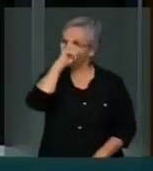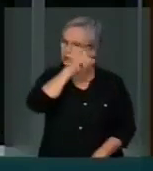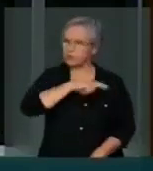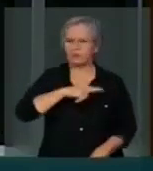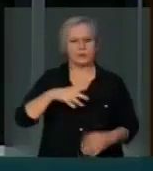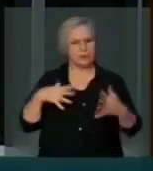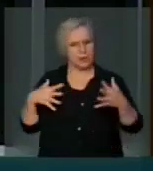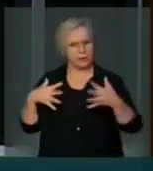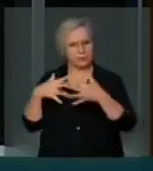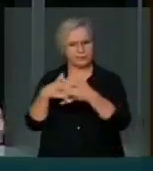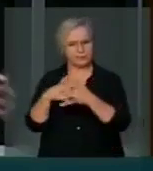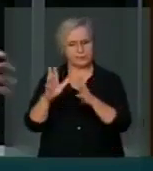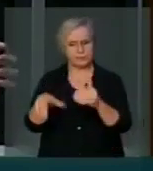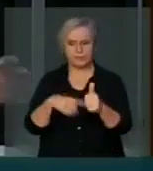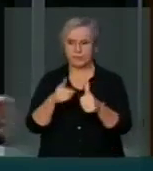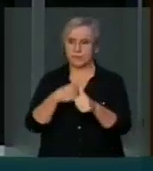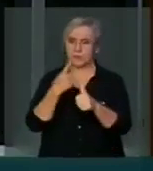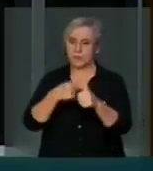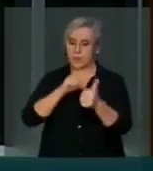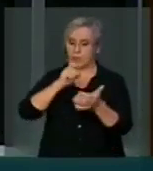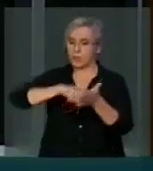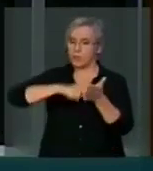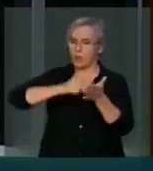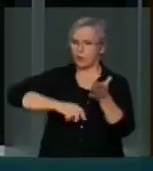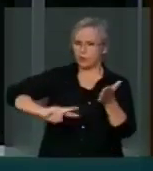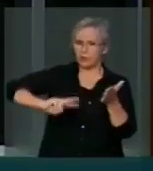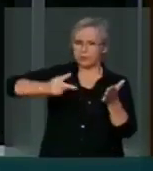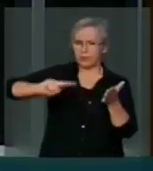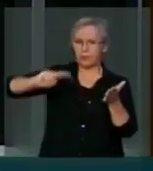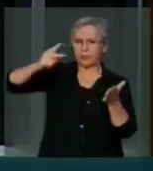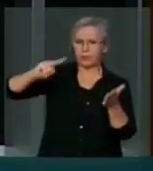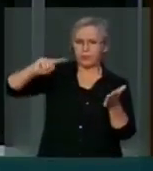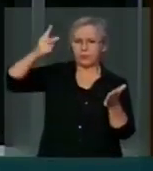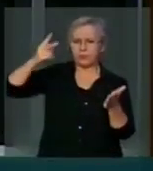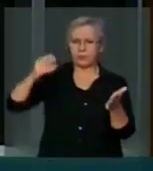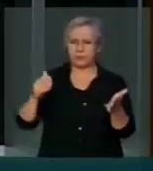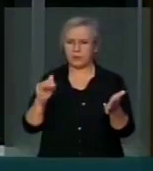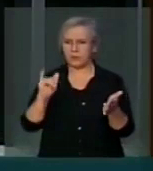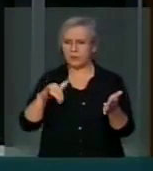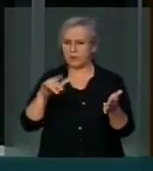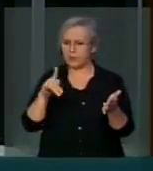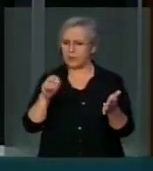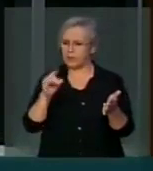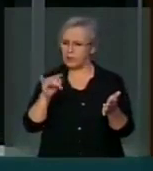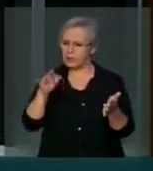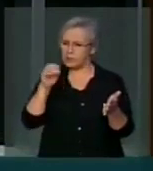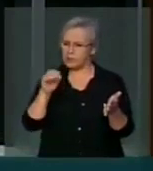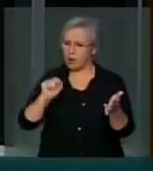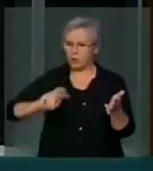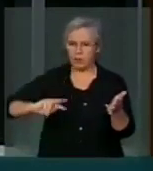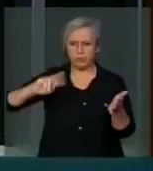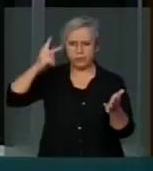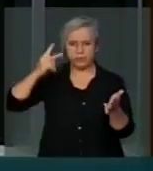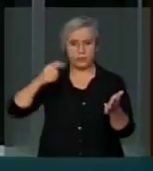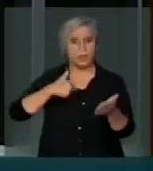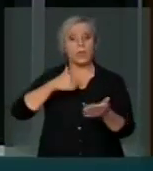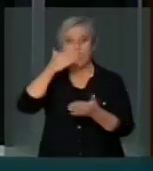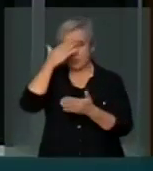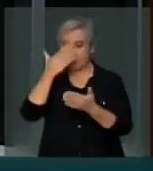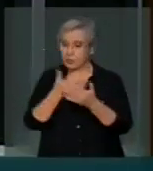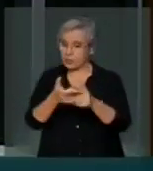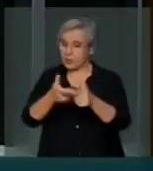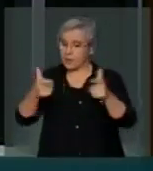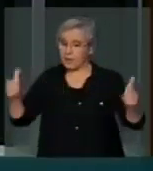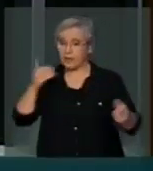O primeiro deles é o aumento de impostos. E eu, Sr. Presidente, como acredito que a grande maioria dos